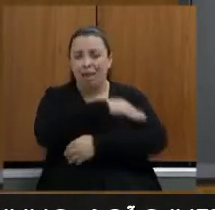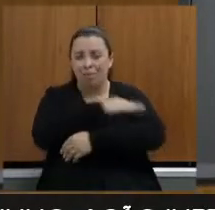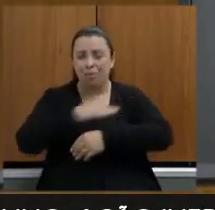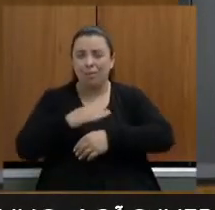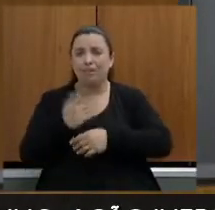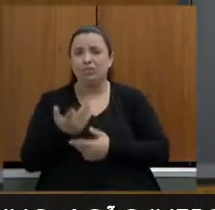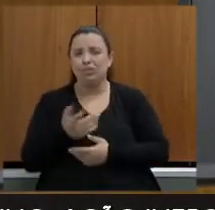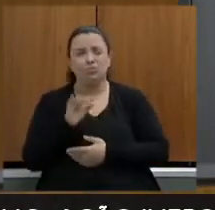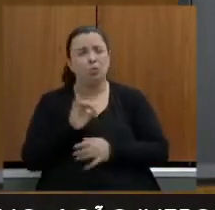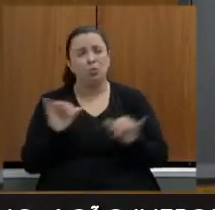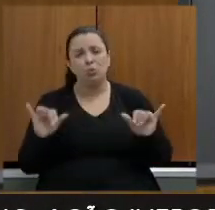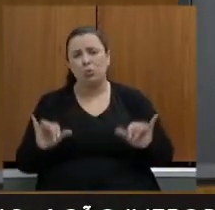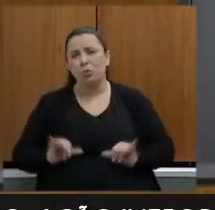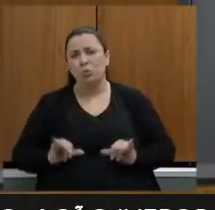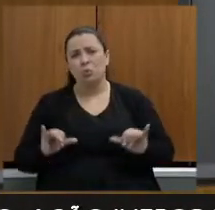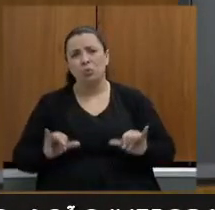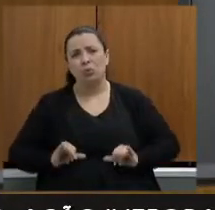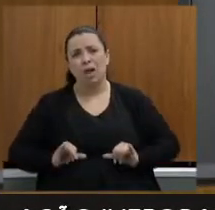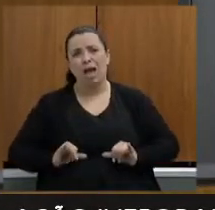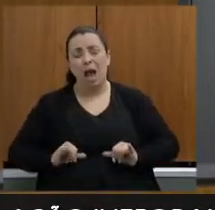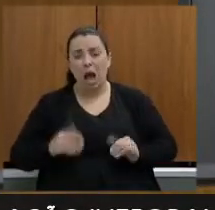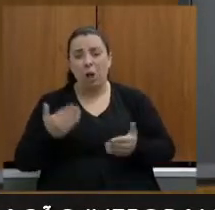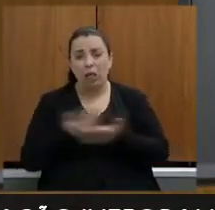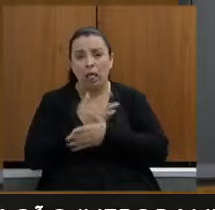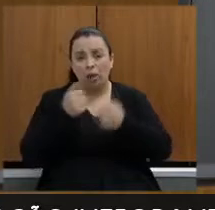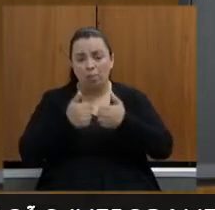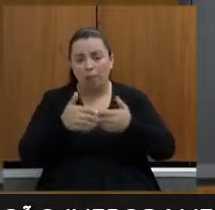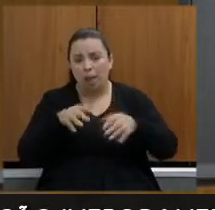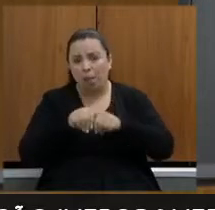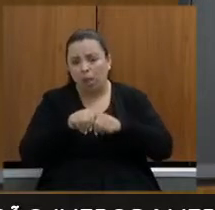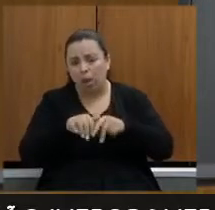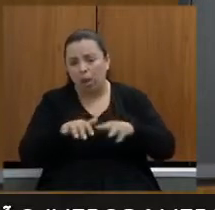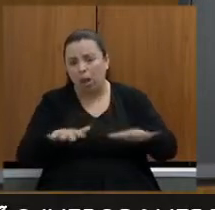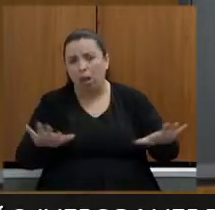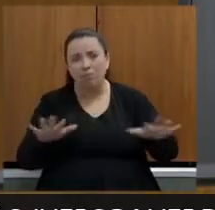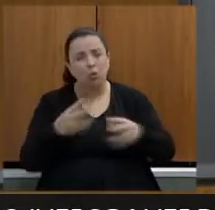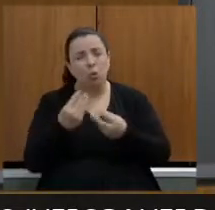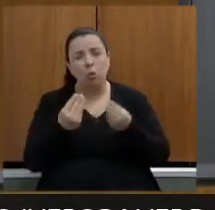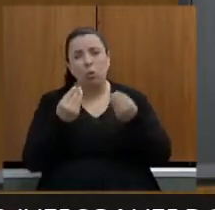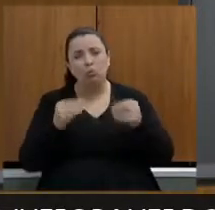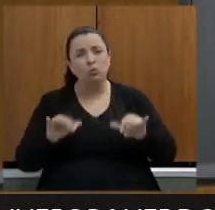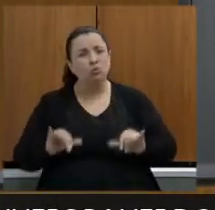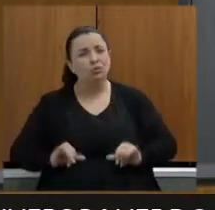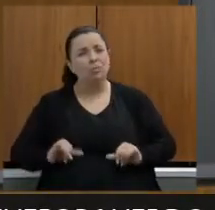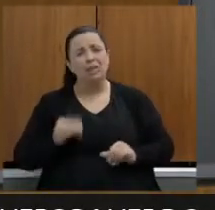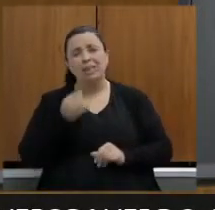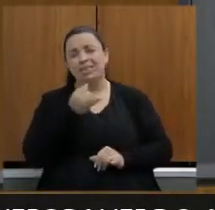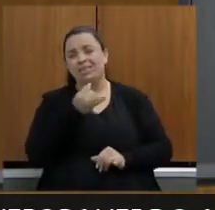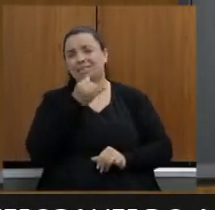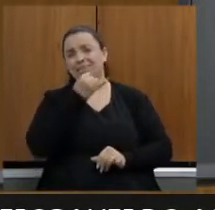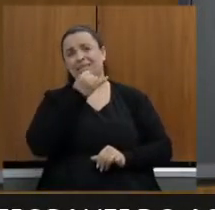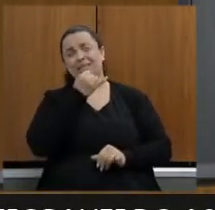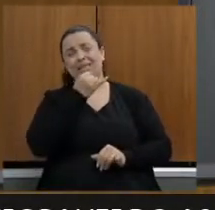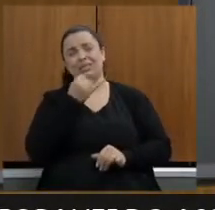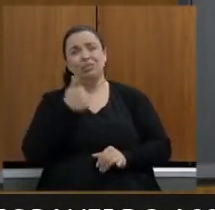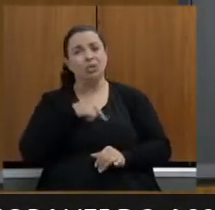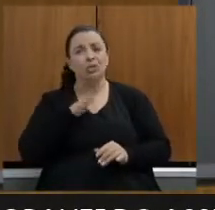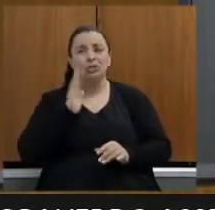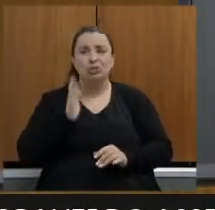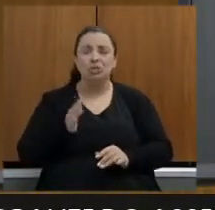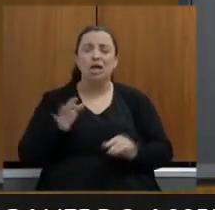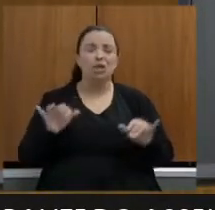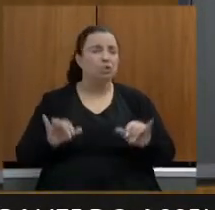foi tanto sofrimento tanta tristeza e nós que já vínhamos sofrendo com toda essa questão